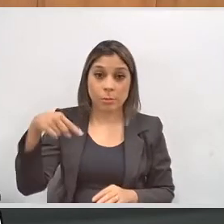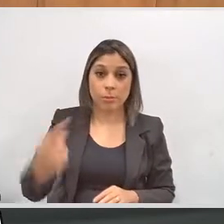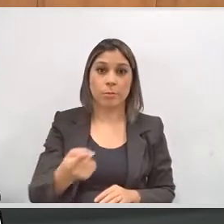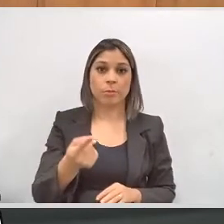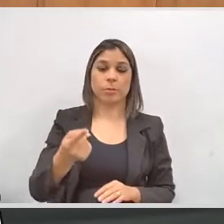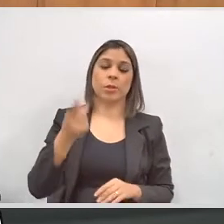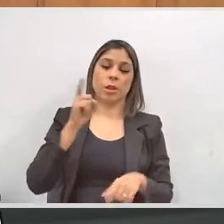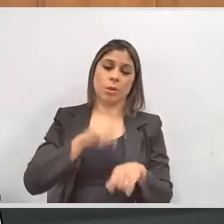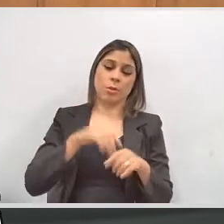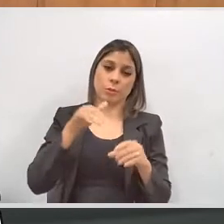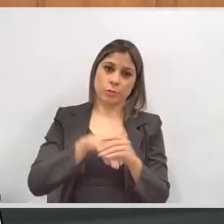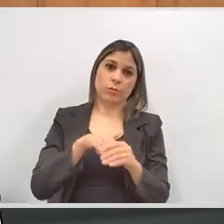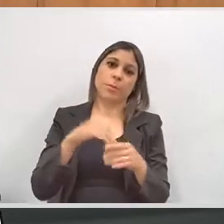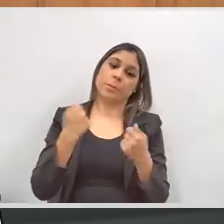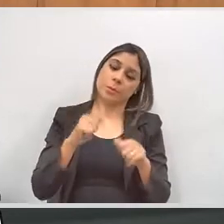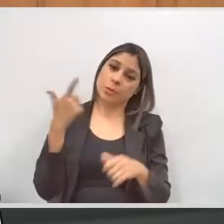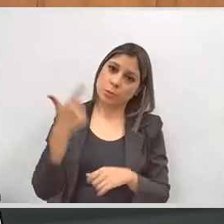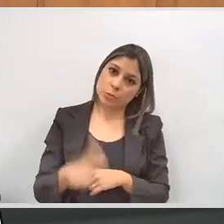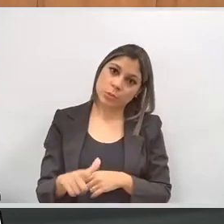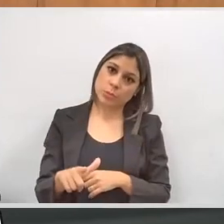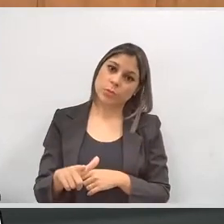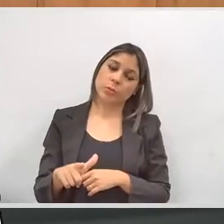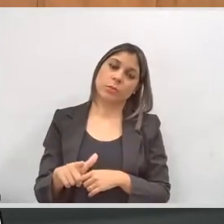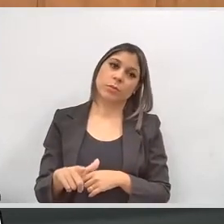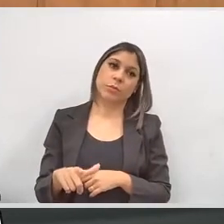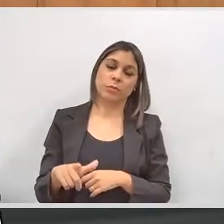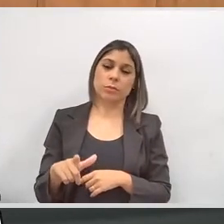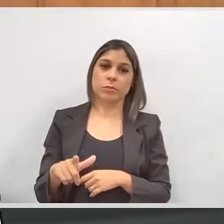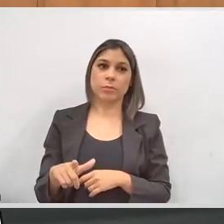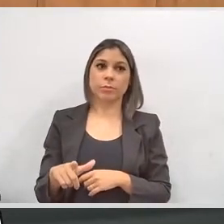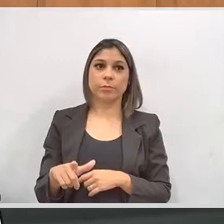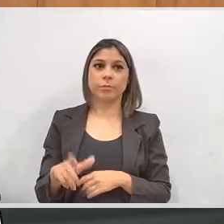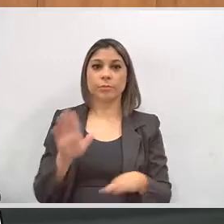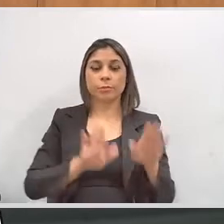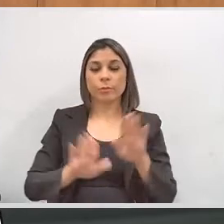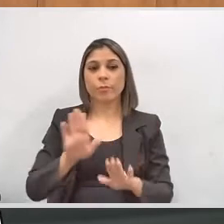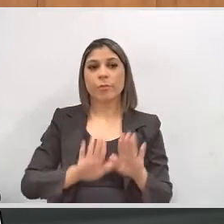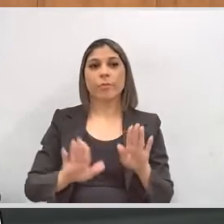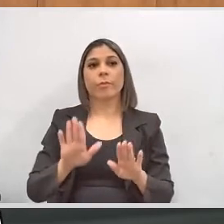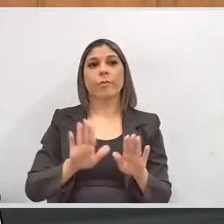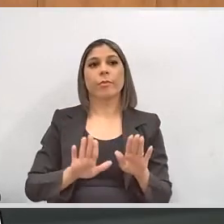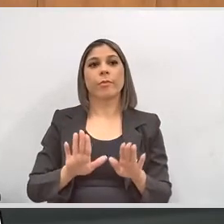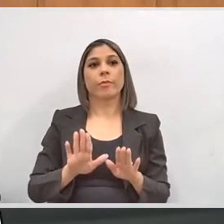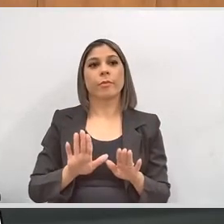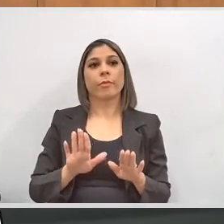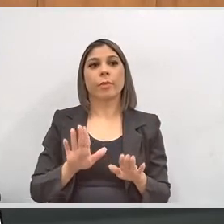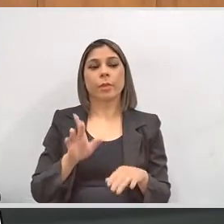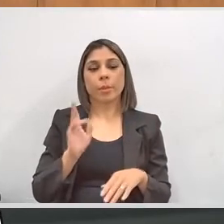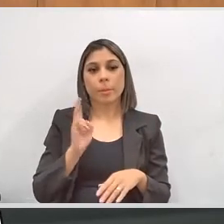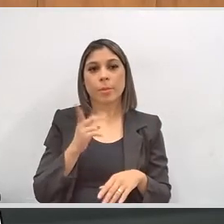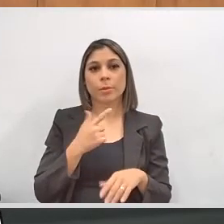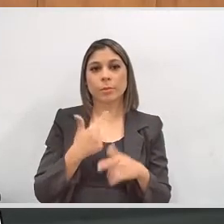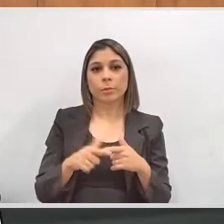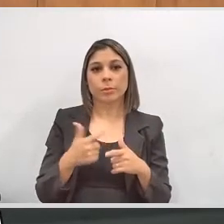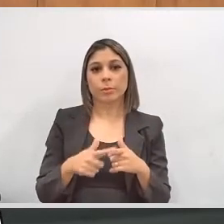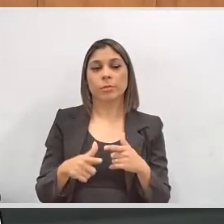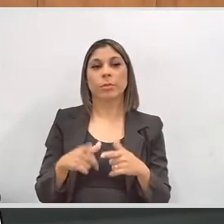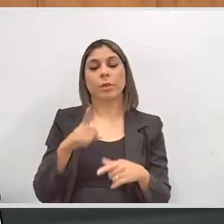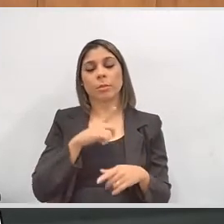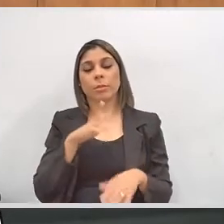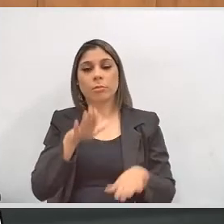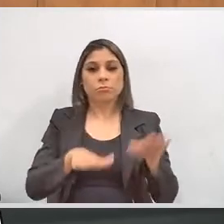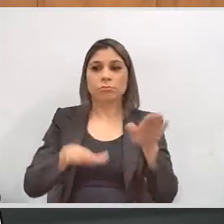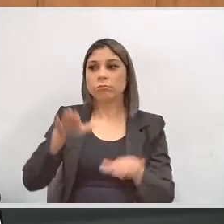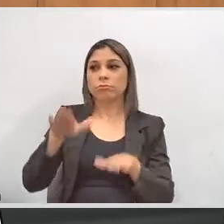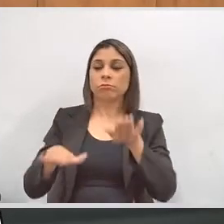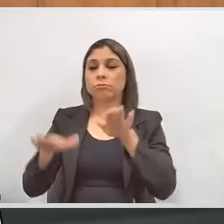Posteriormente, o exercício do voto terá que de novo ser levado com o cuidado necessário diante do mesmo problema. Alguma